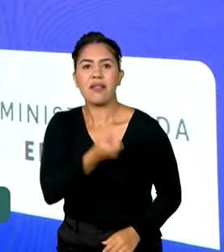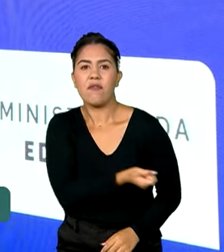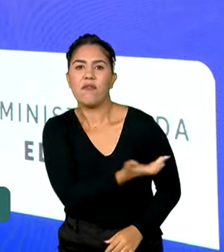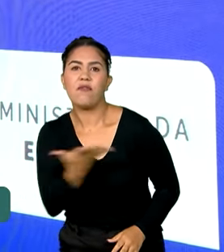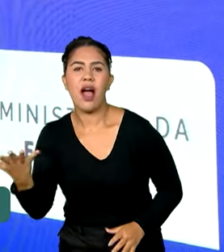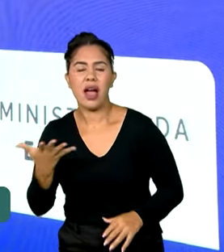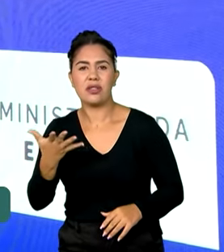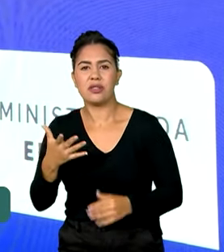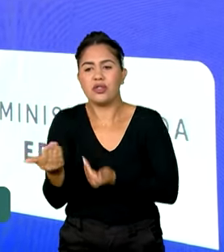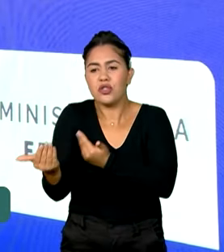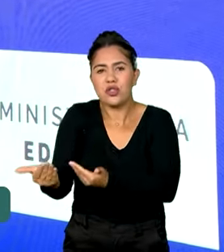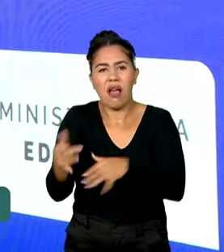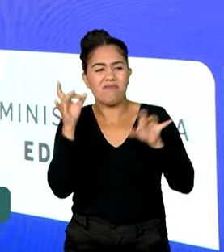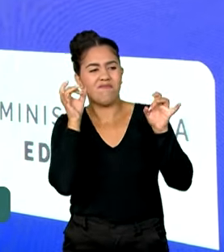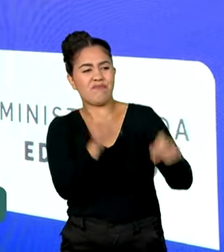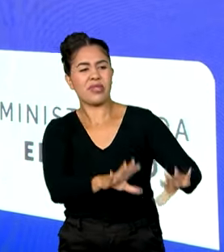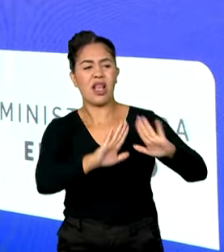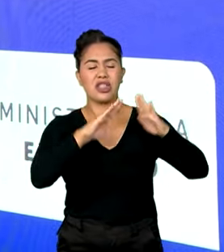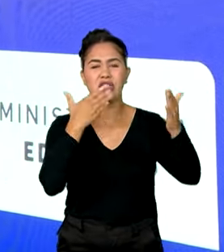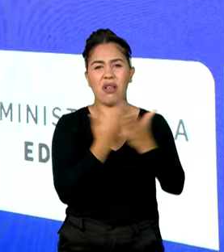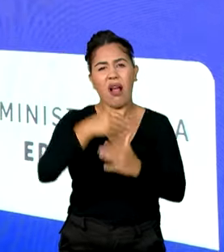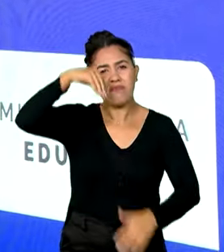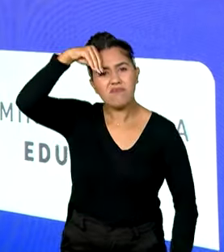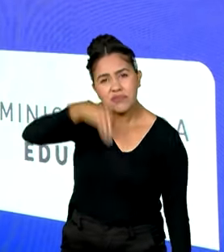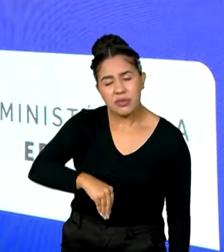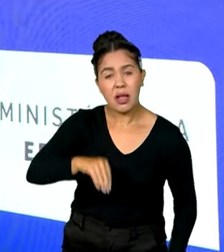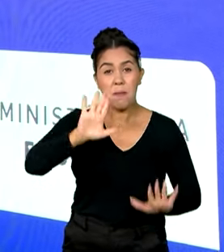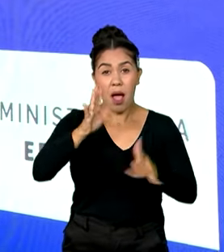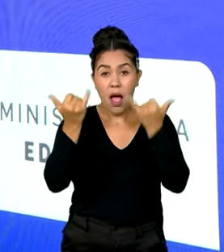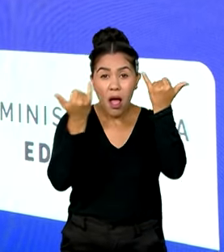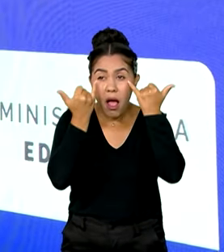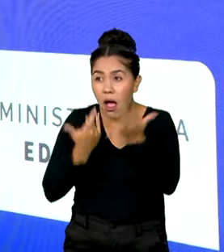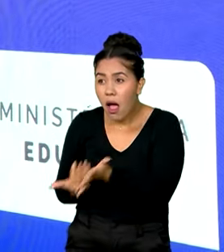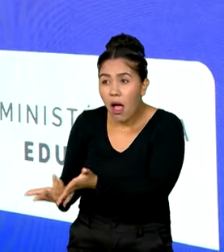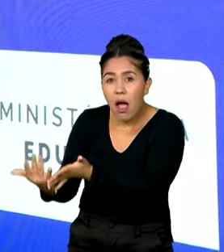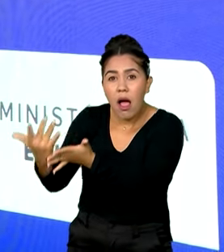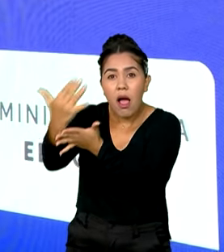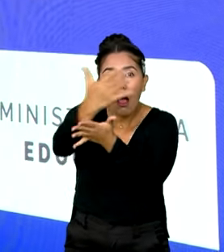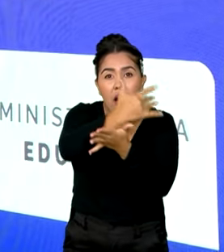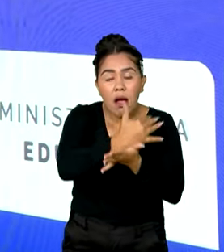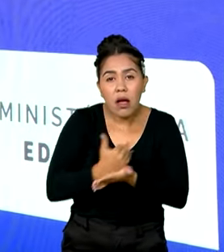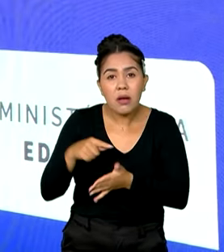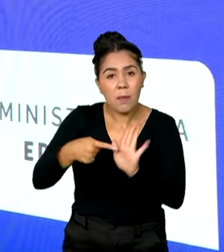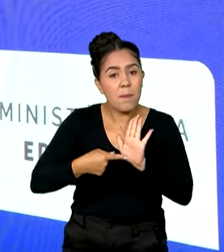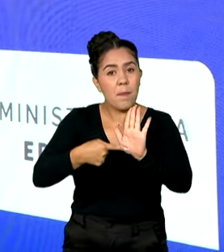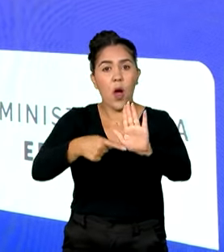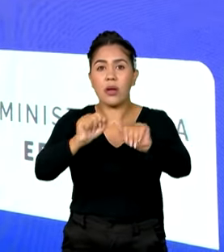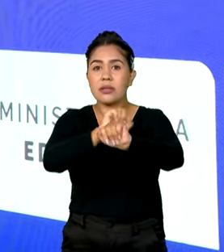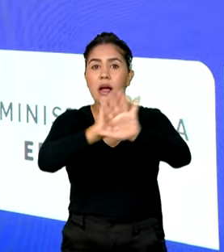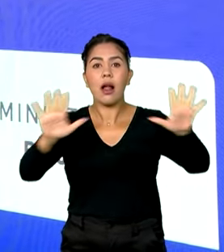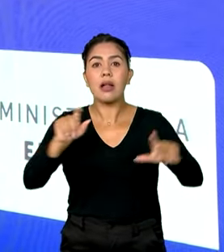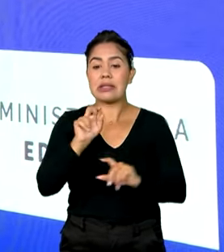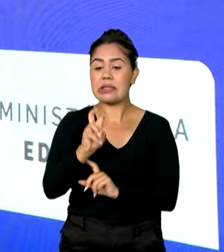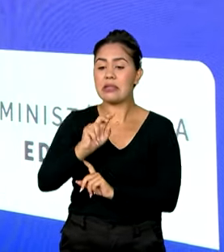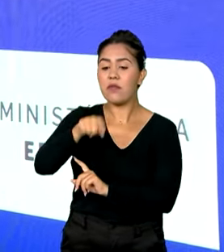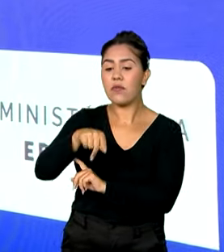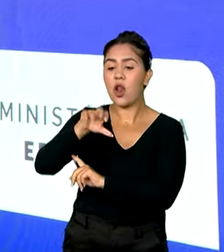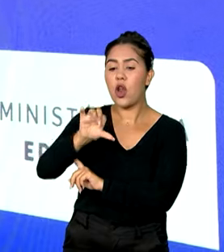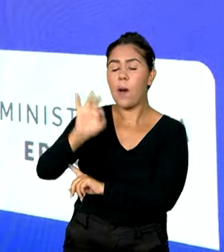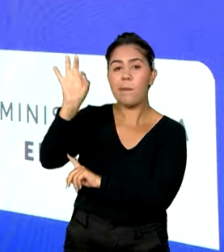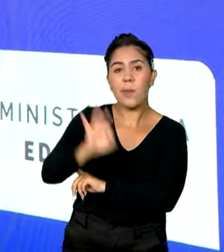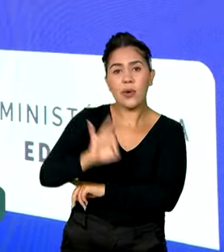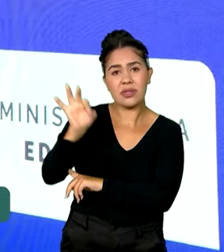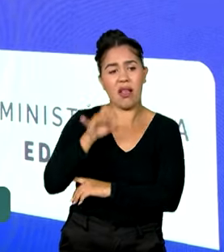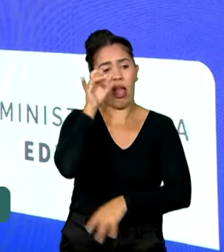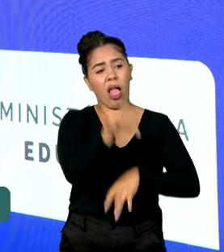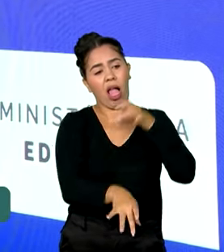abandonam a escola. O último censo escolar mostra uma taxa de evasão de 5,9%. É justamente